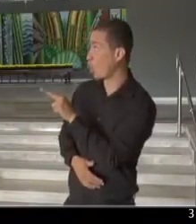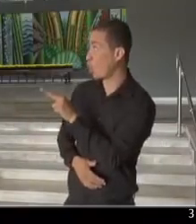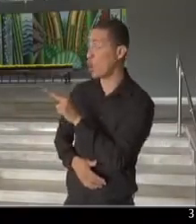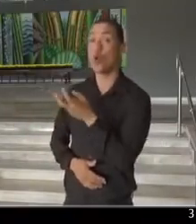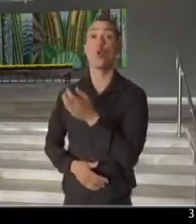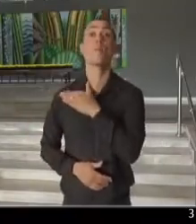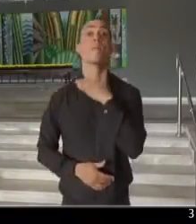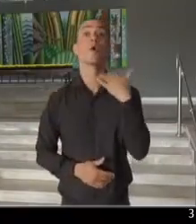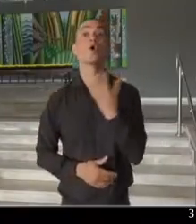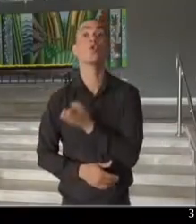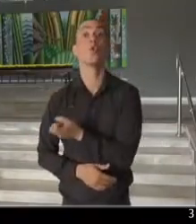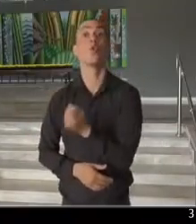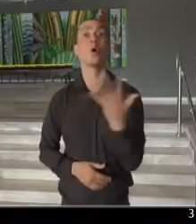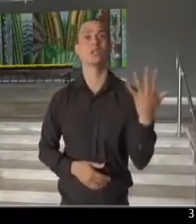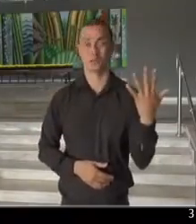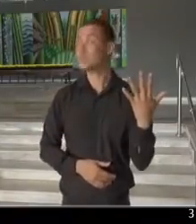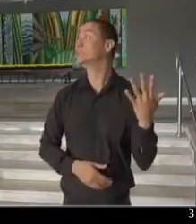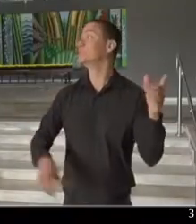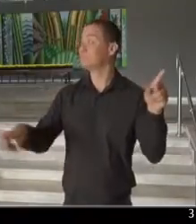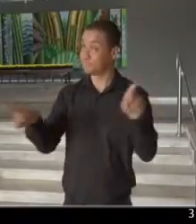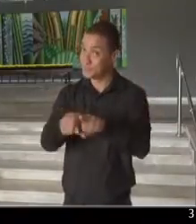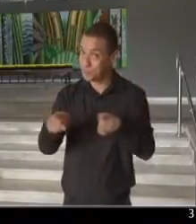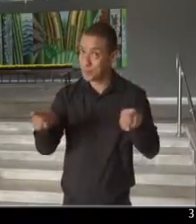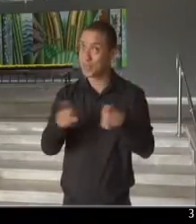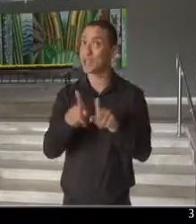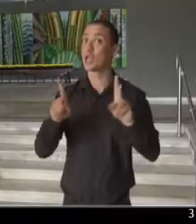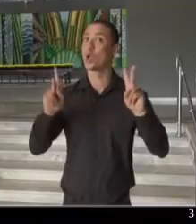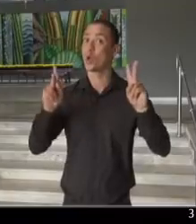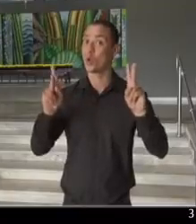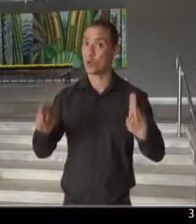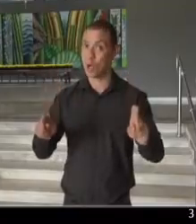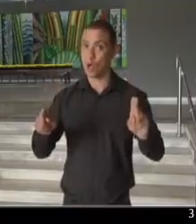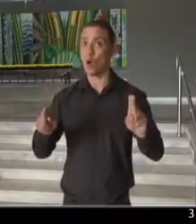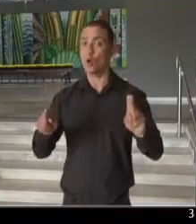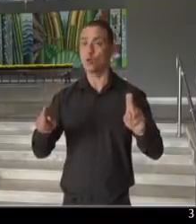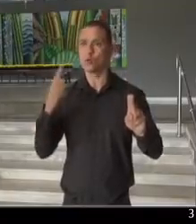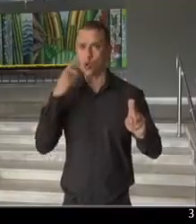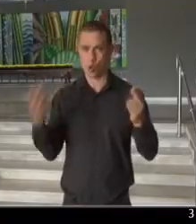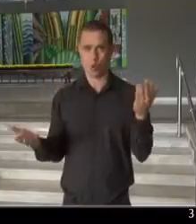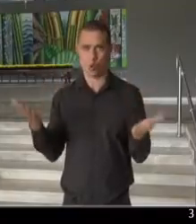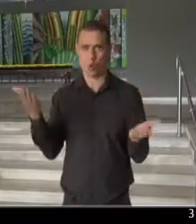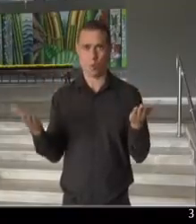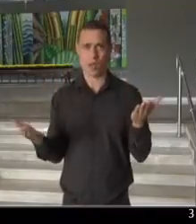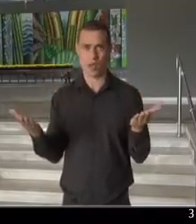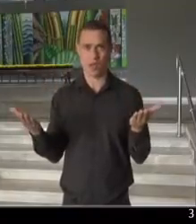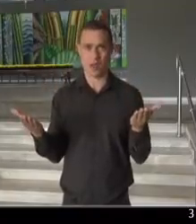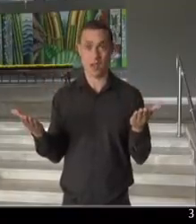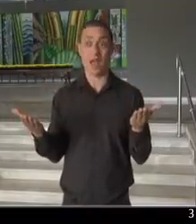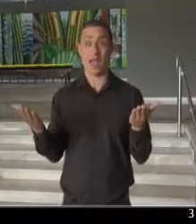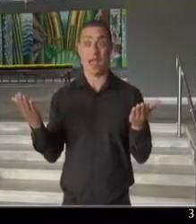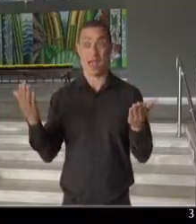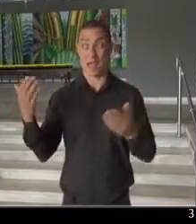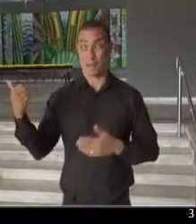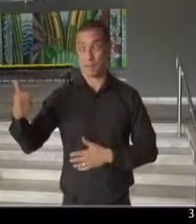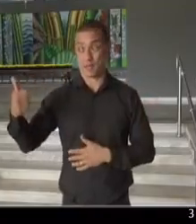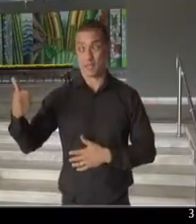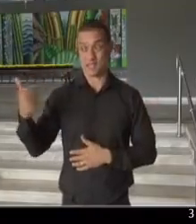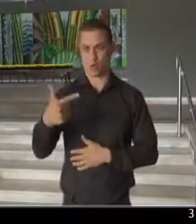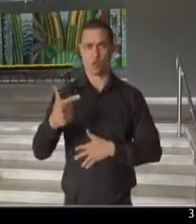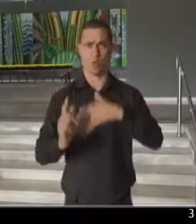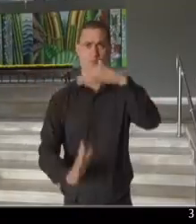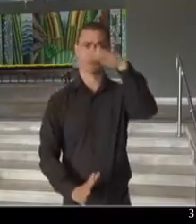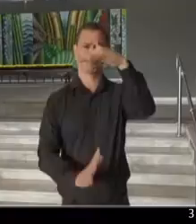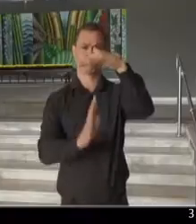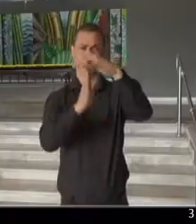de óbitos, nós também temos uma comparação desse pico da segunda onda com